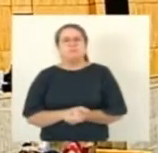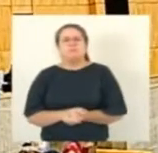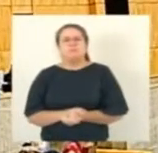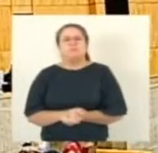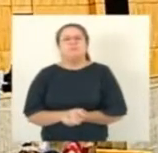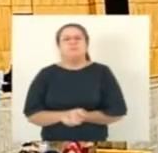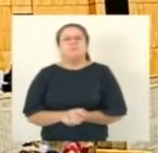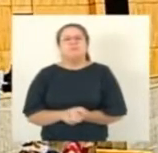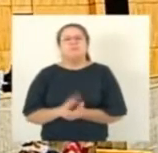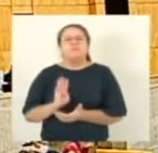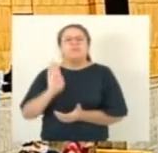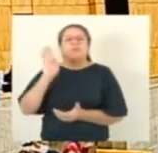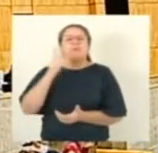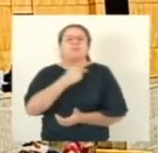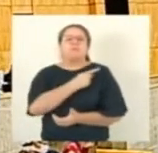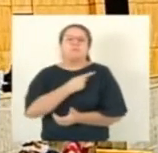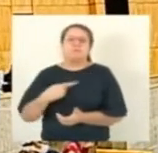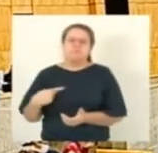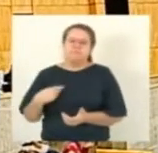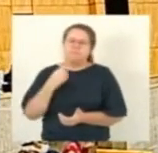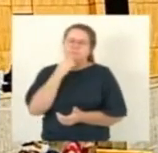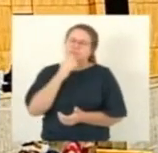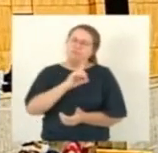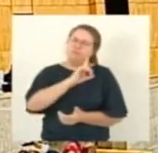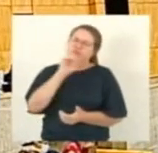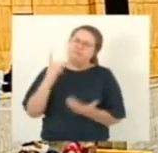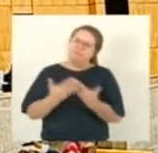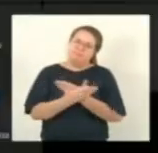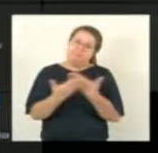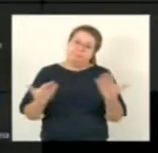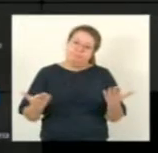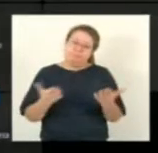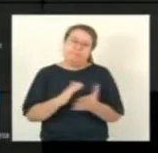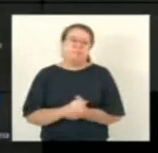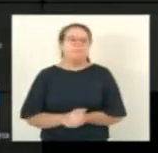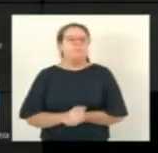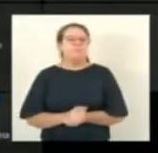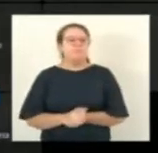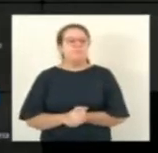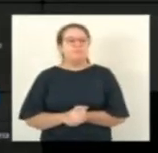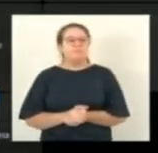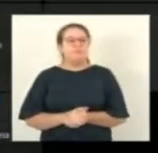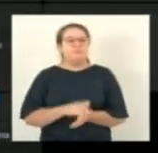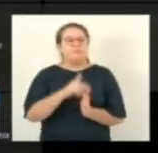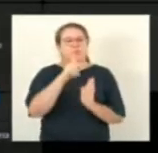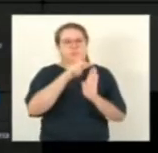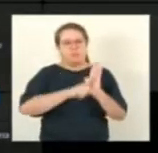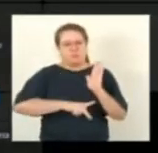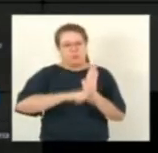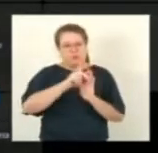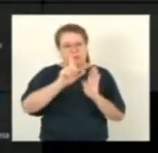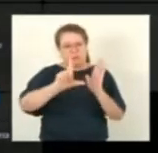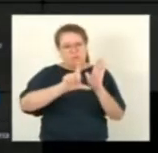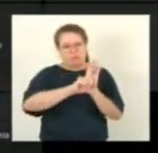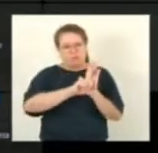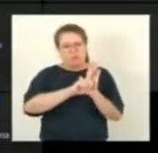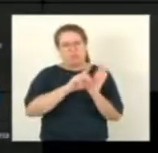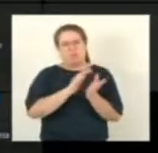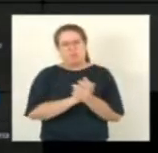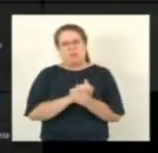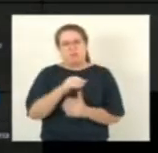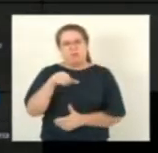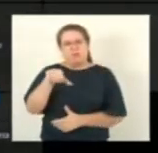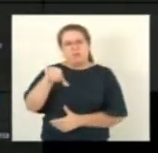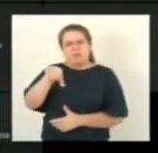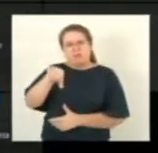senhor presidente bom dia novamente a todos o projeto de lei 96 barra